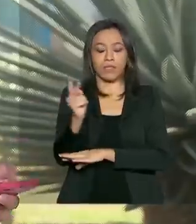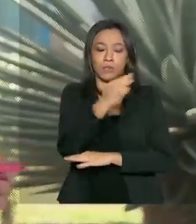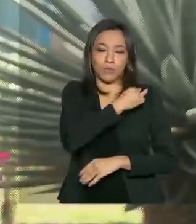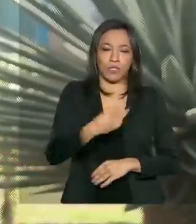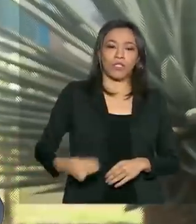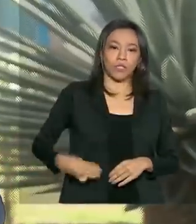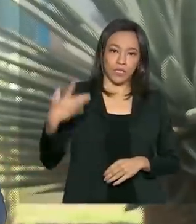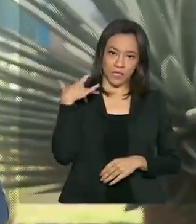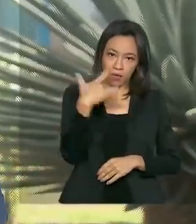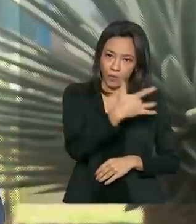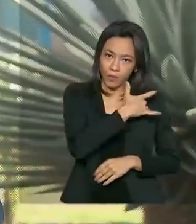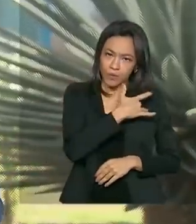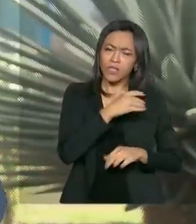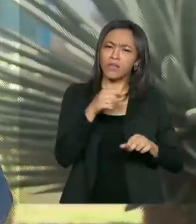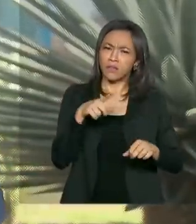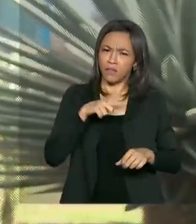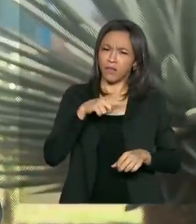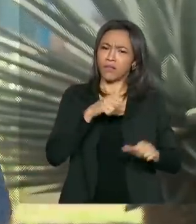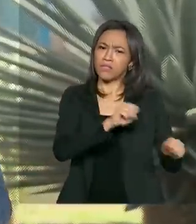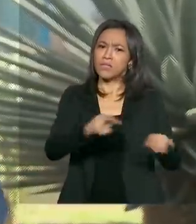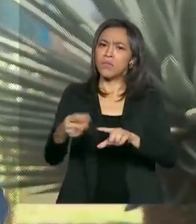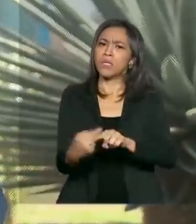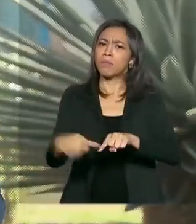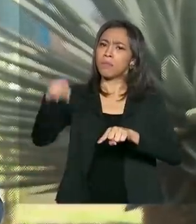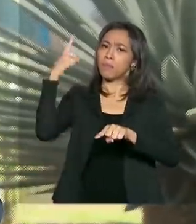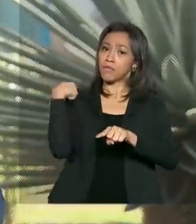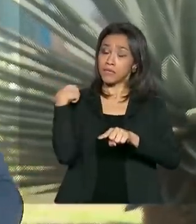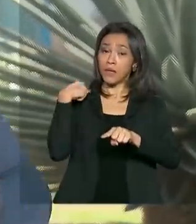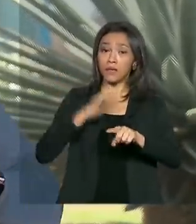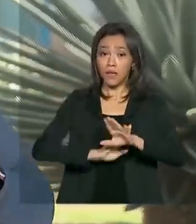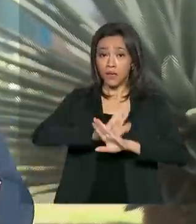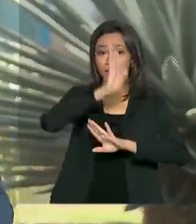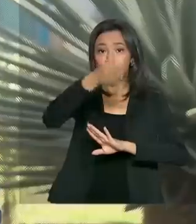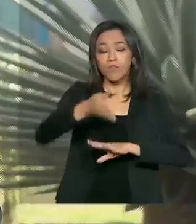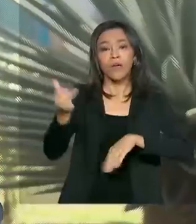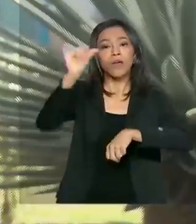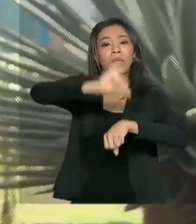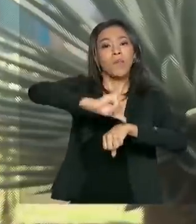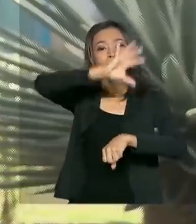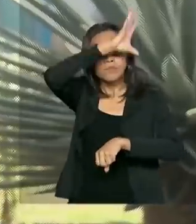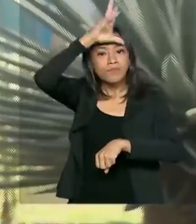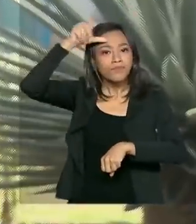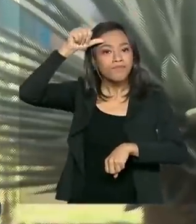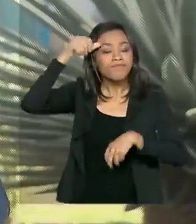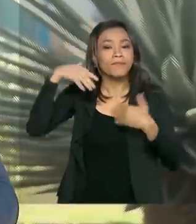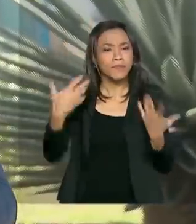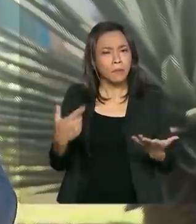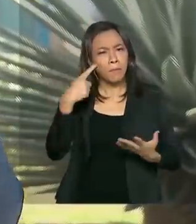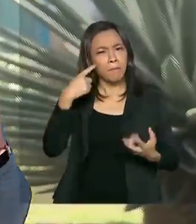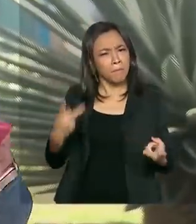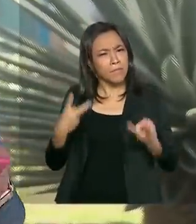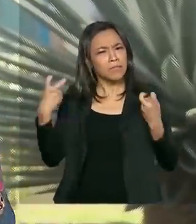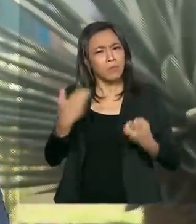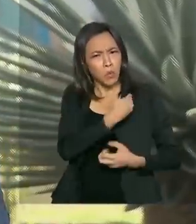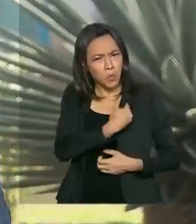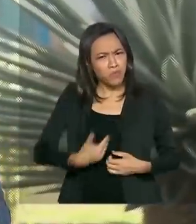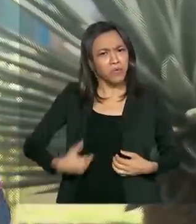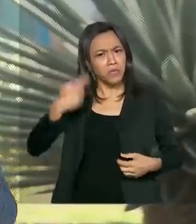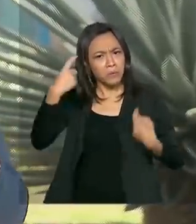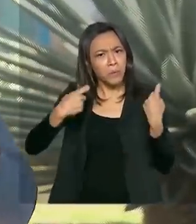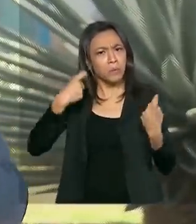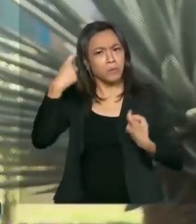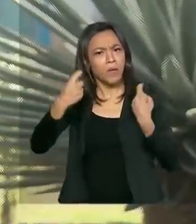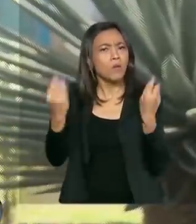que esteve também na semana passada em Manaus, no Amazonas. Então, a gente vê essa preocupação do governo com o atendimento nos